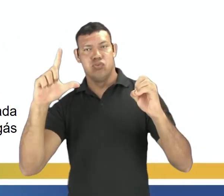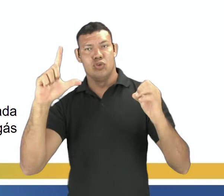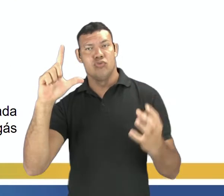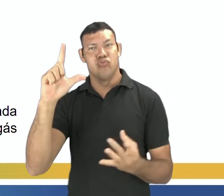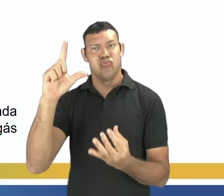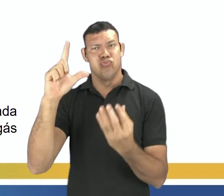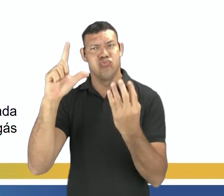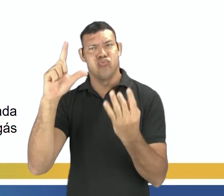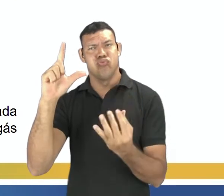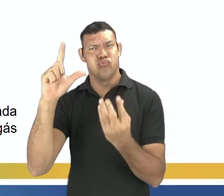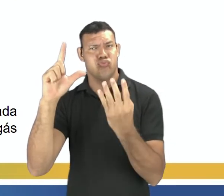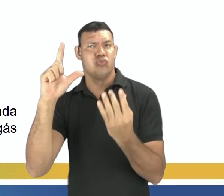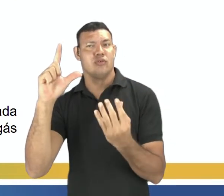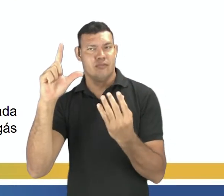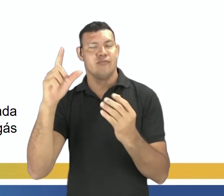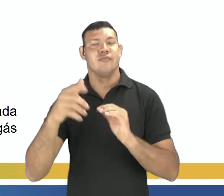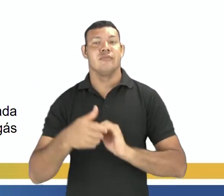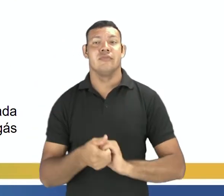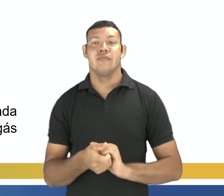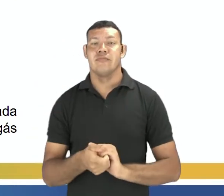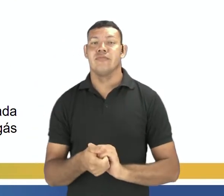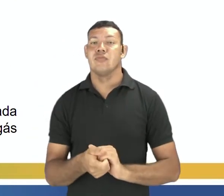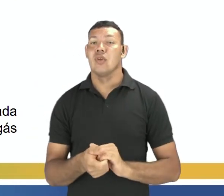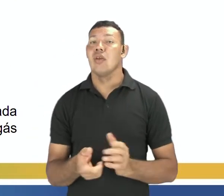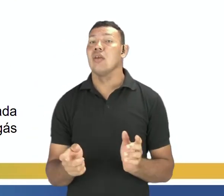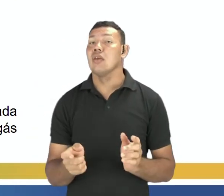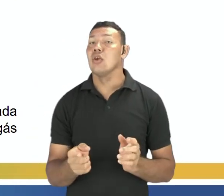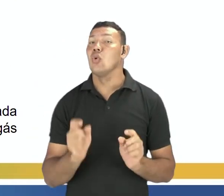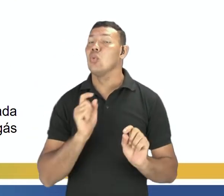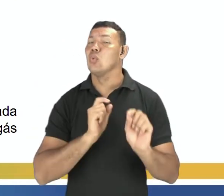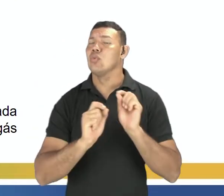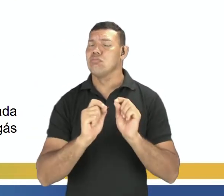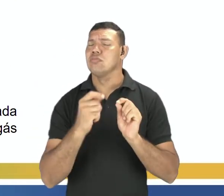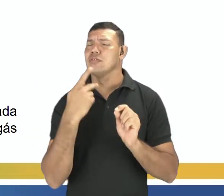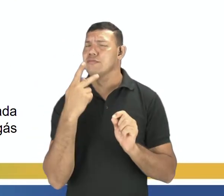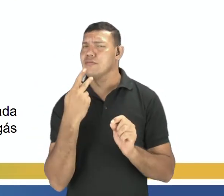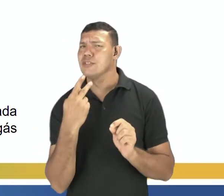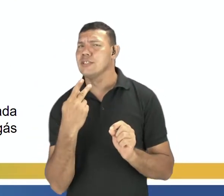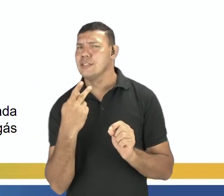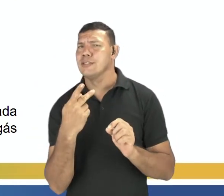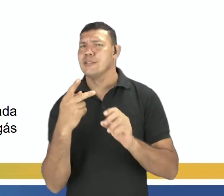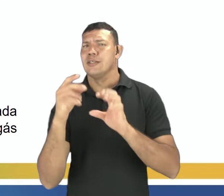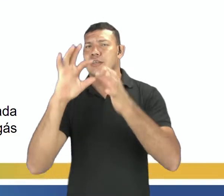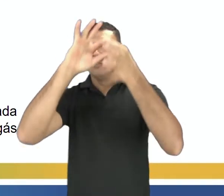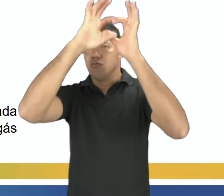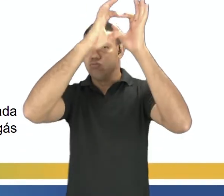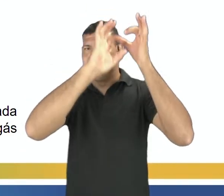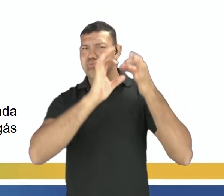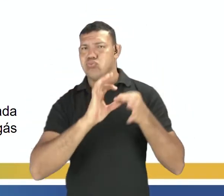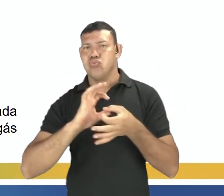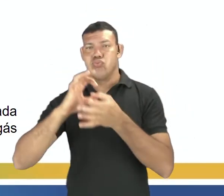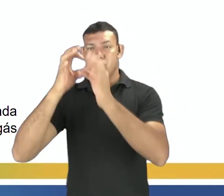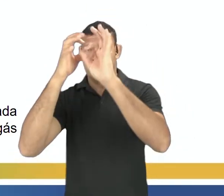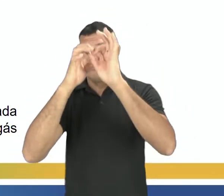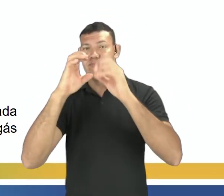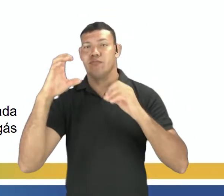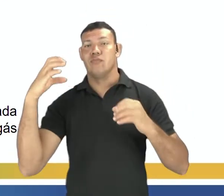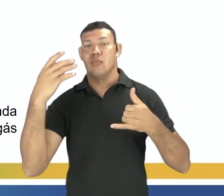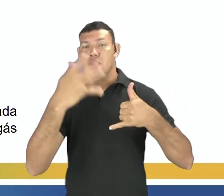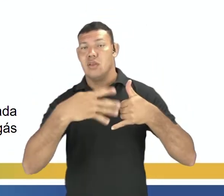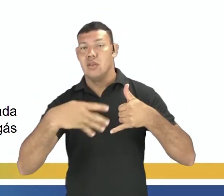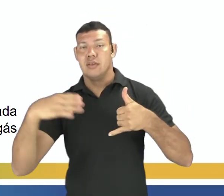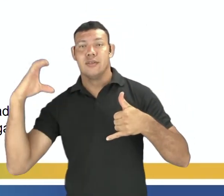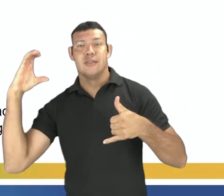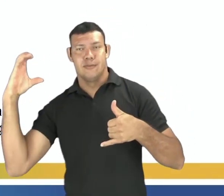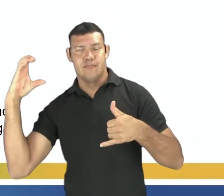E aí, vale ressaltar para vocês que existem dois tipos de ciclo do carbono, que é o geológico e o biológico.